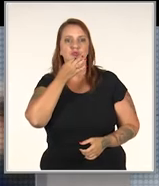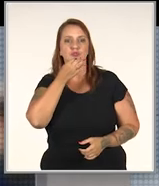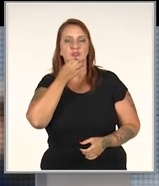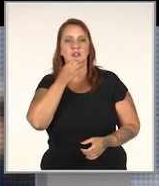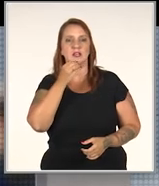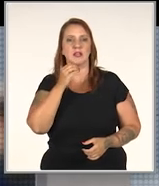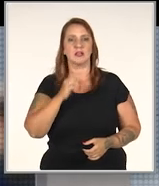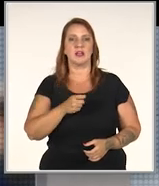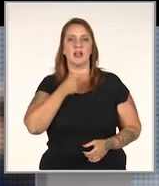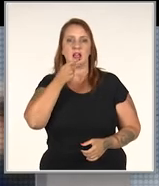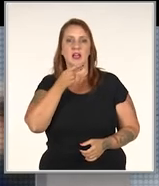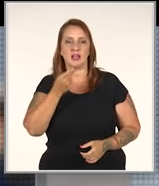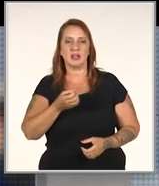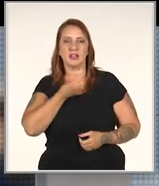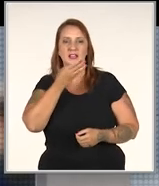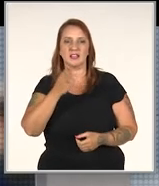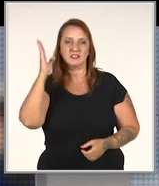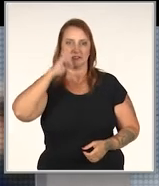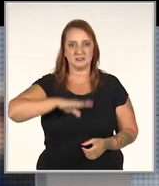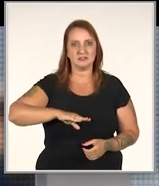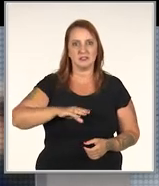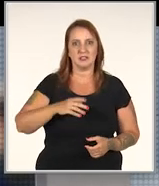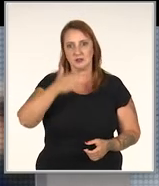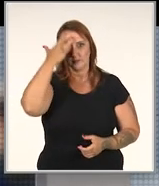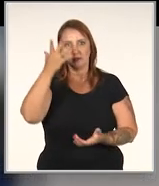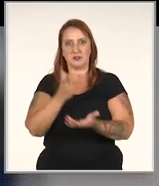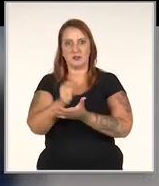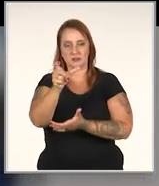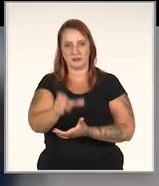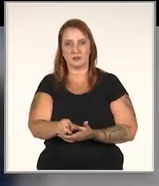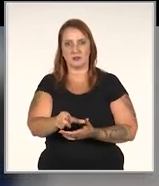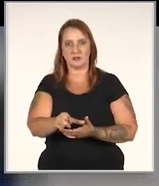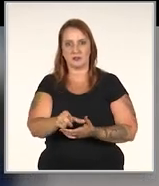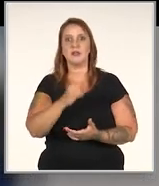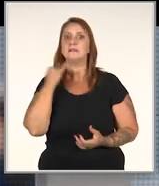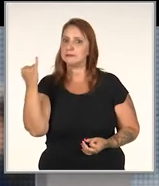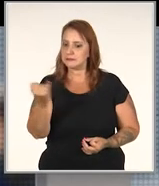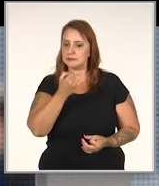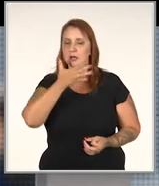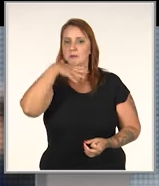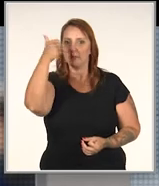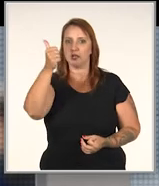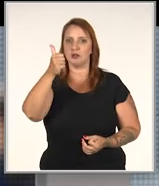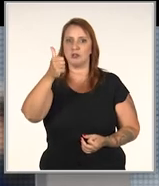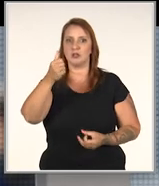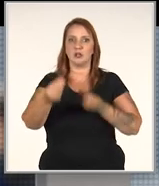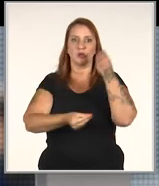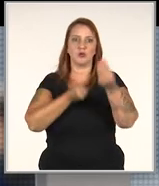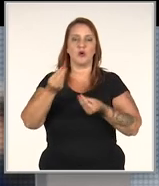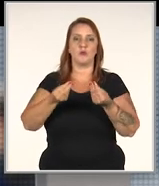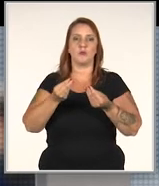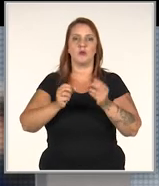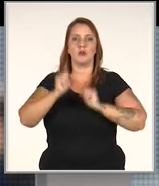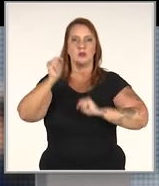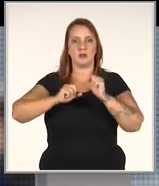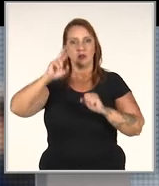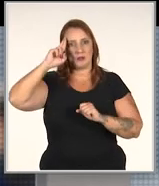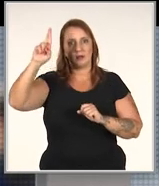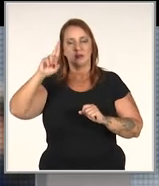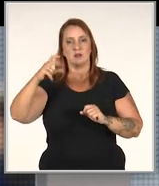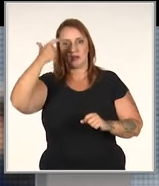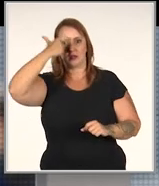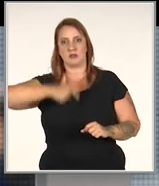sugestões, as críticas dos clientes, elas são um sumo para essa melhoria? E como que o